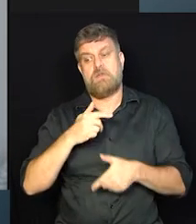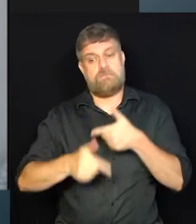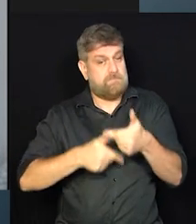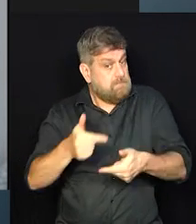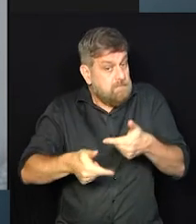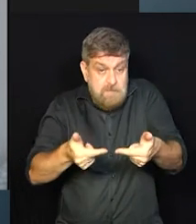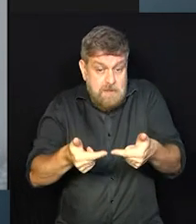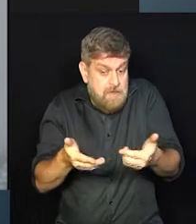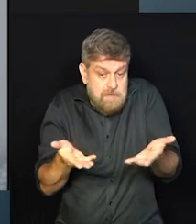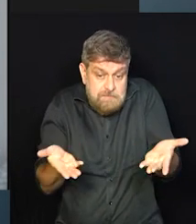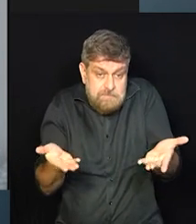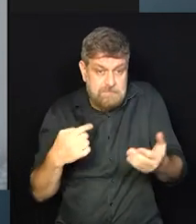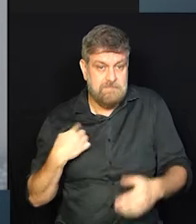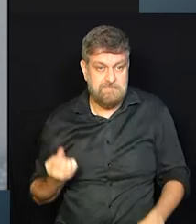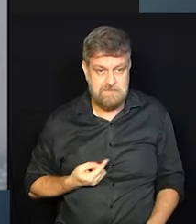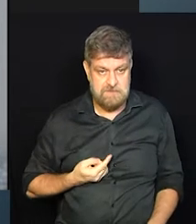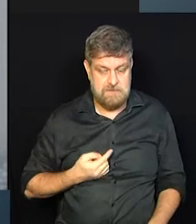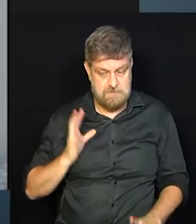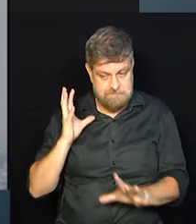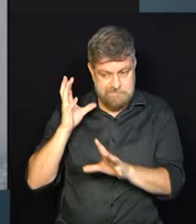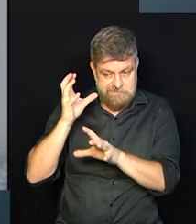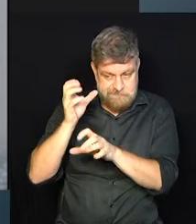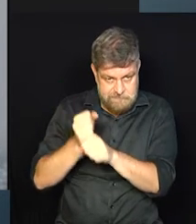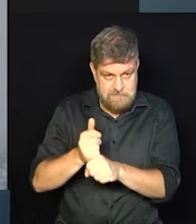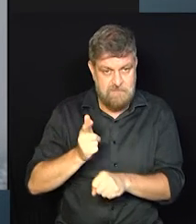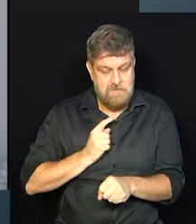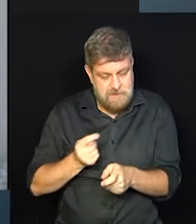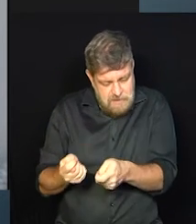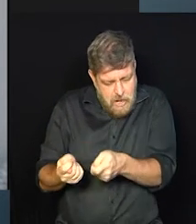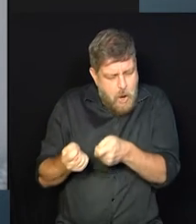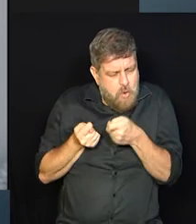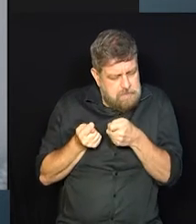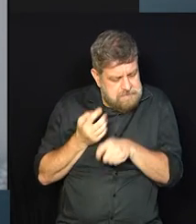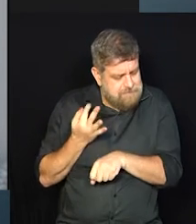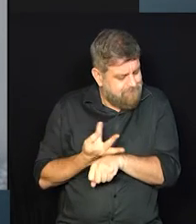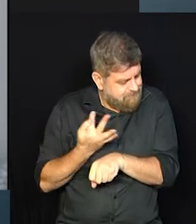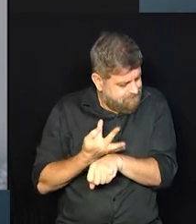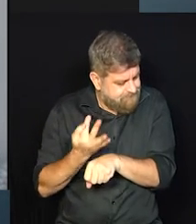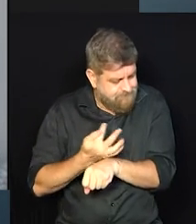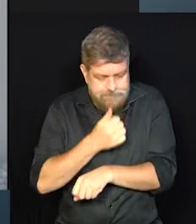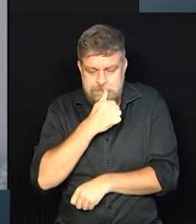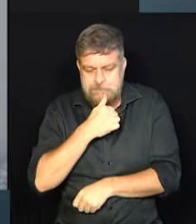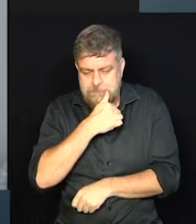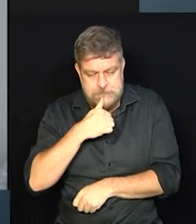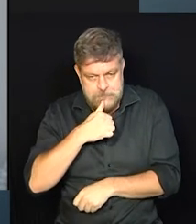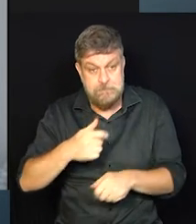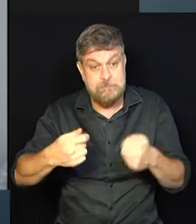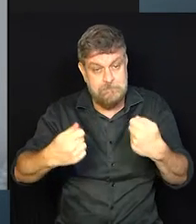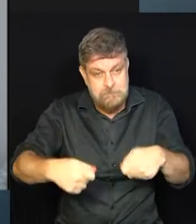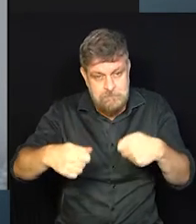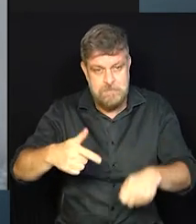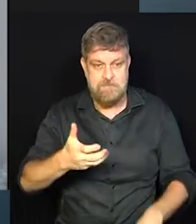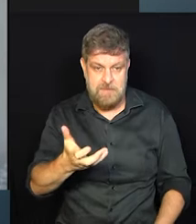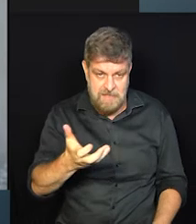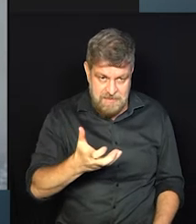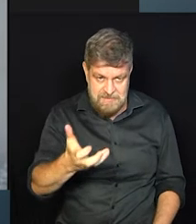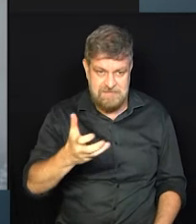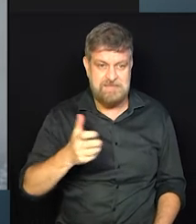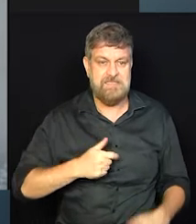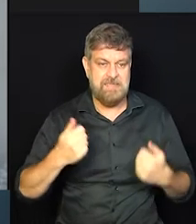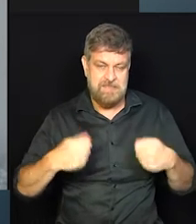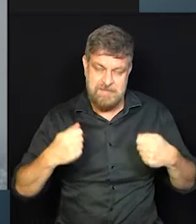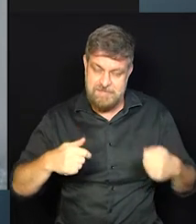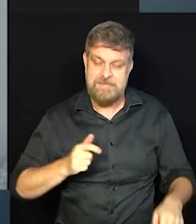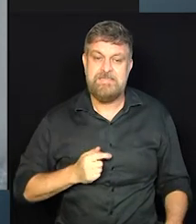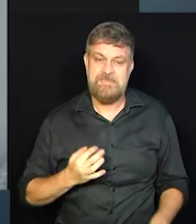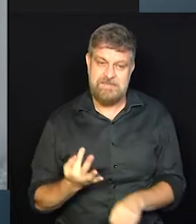trabalho, né? Então, vamos ponderar tudo. Tem que cortar, fazer cortes, não tem jeito. Se a gente quer equilibrar tudo, tem